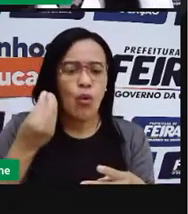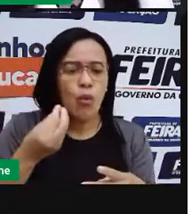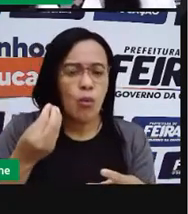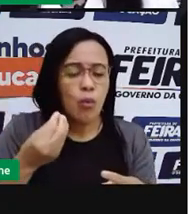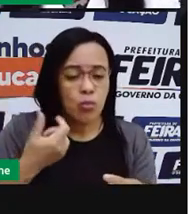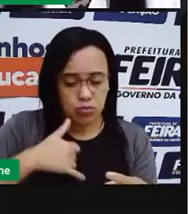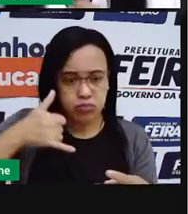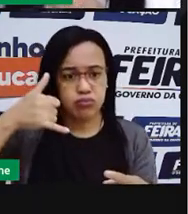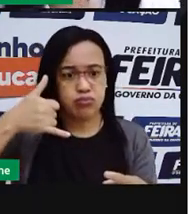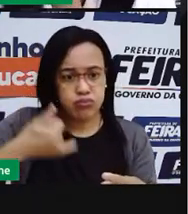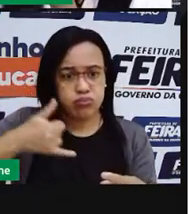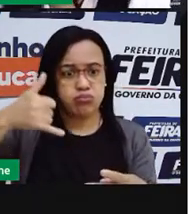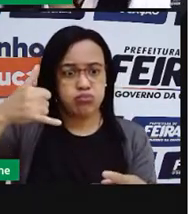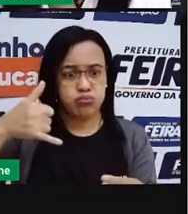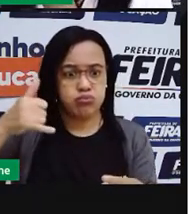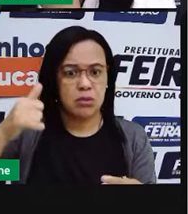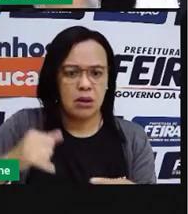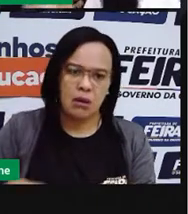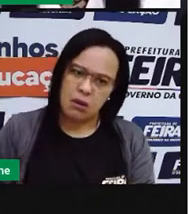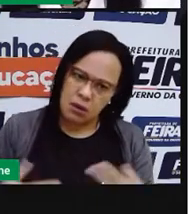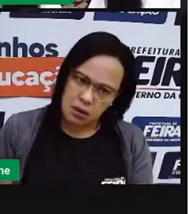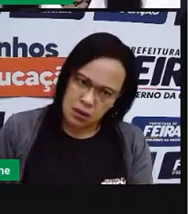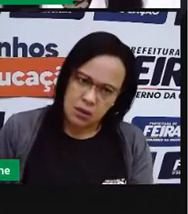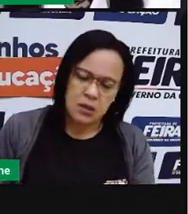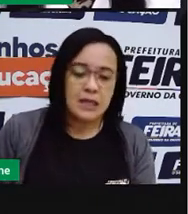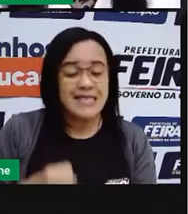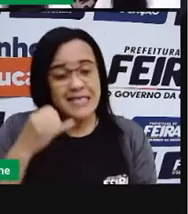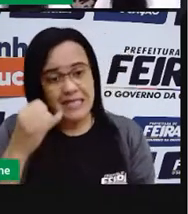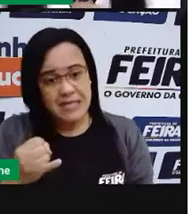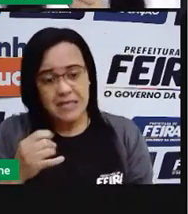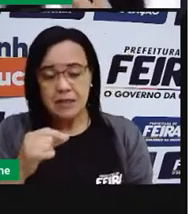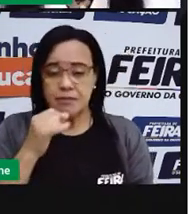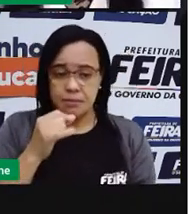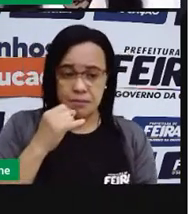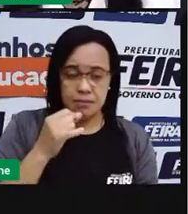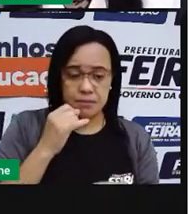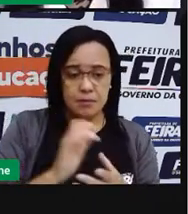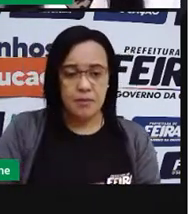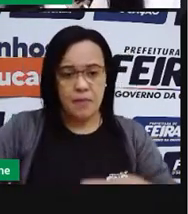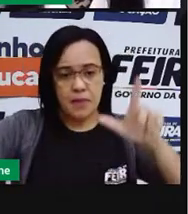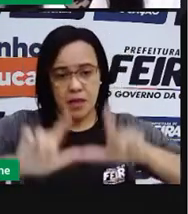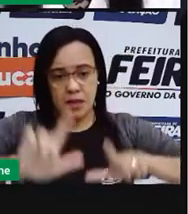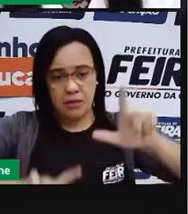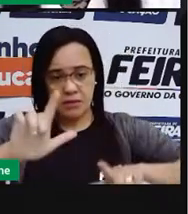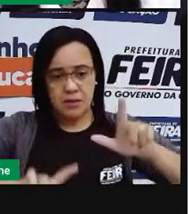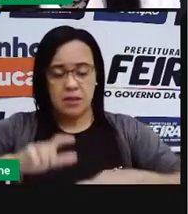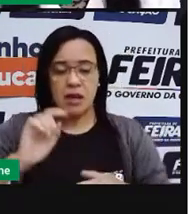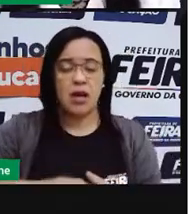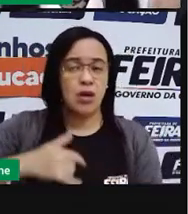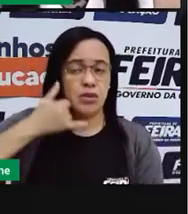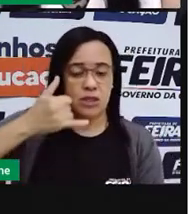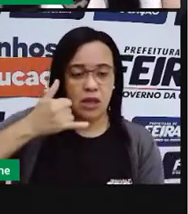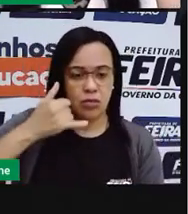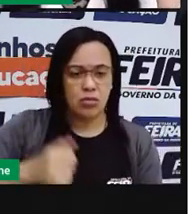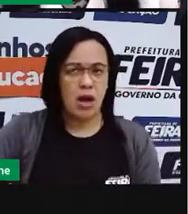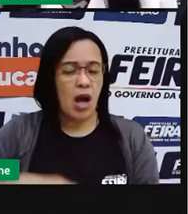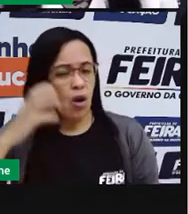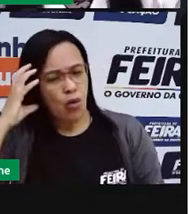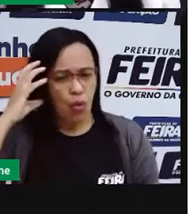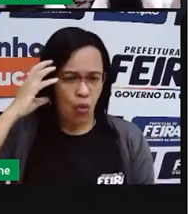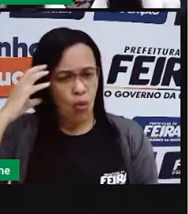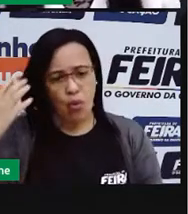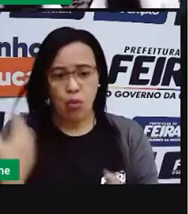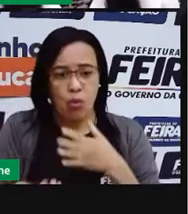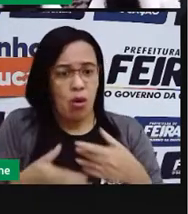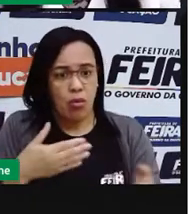Então, por exemplo, se você deixa ali um aparelho eletrônico, como um telizão ou um aparelho de uma camada o dia